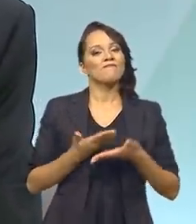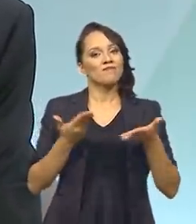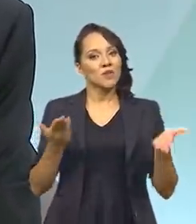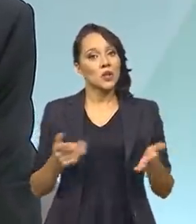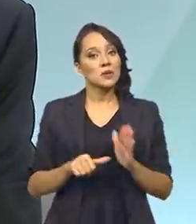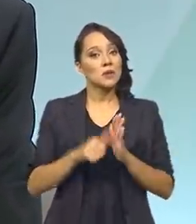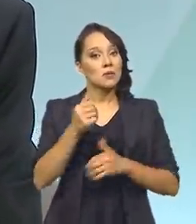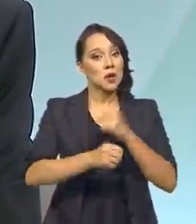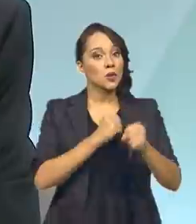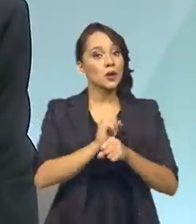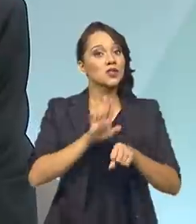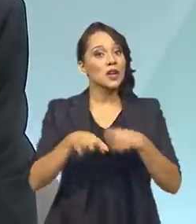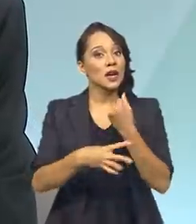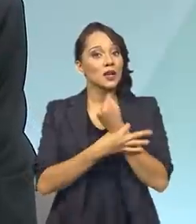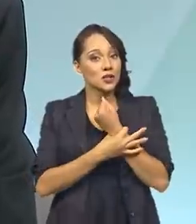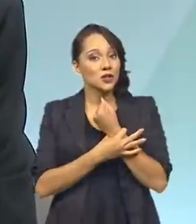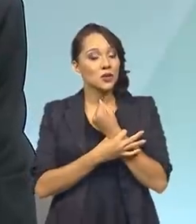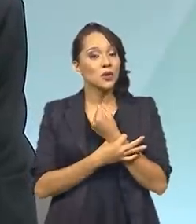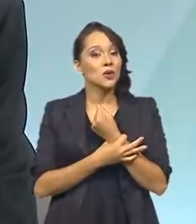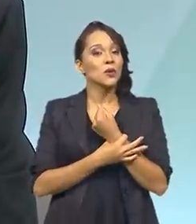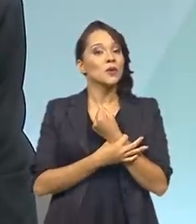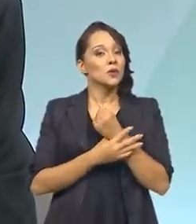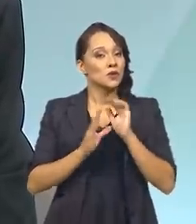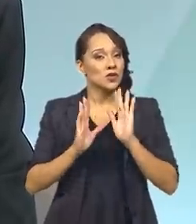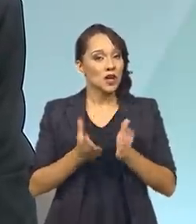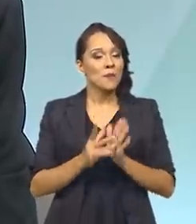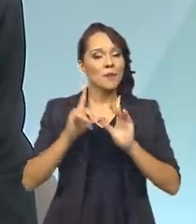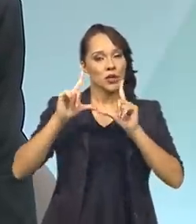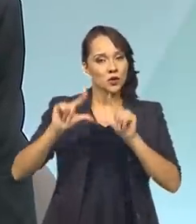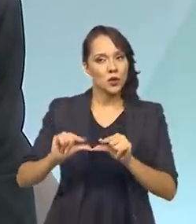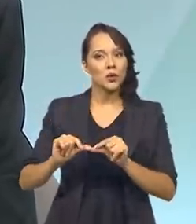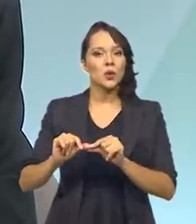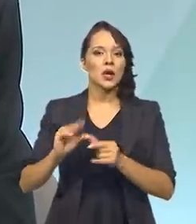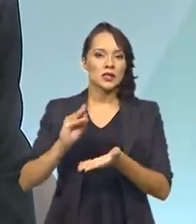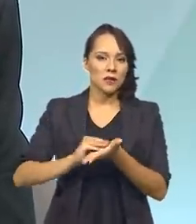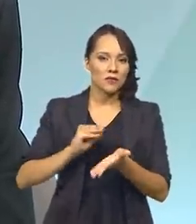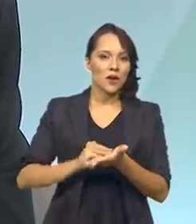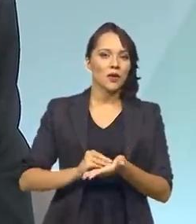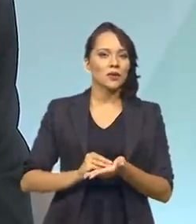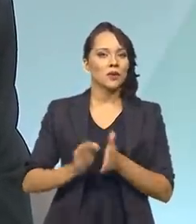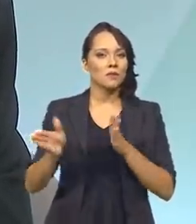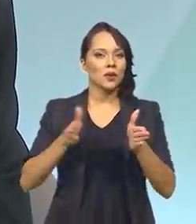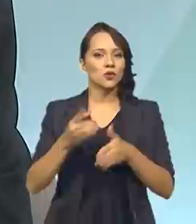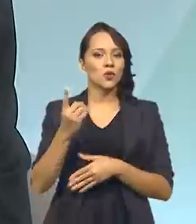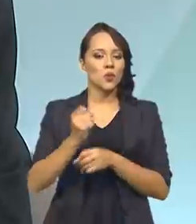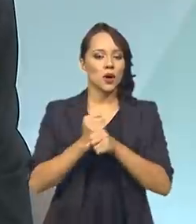primeiro ano, nós já garantimos o aporte financeiro para diminuir esse déficit de 10% em um ano.